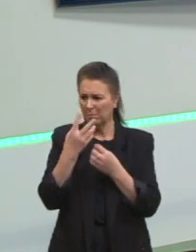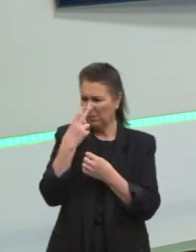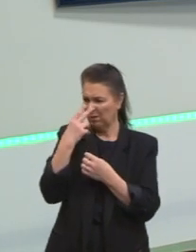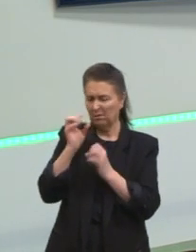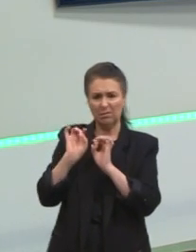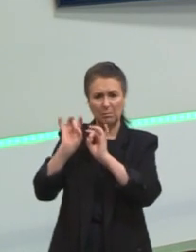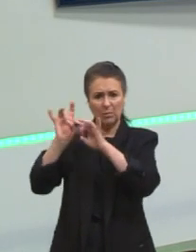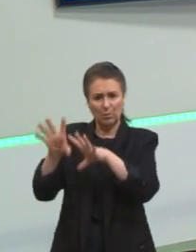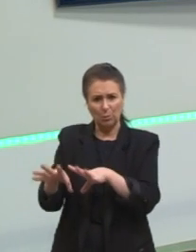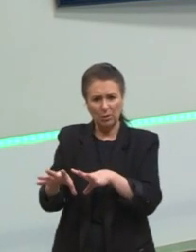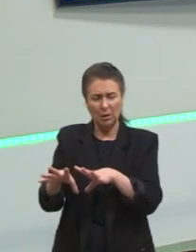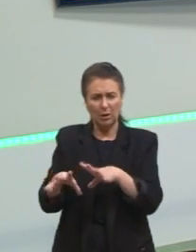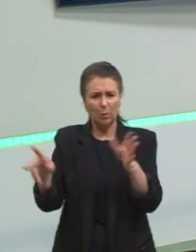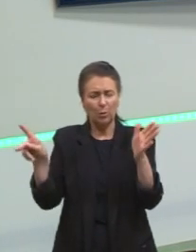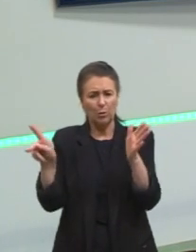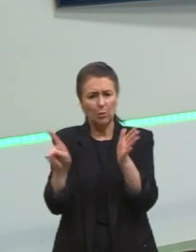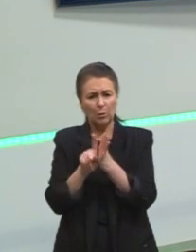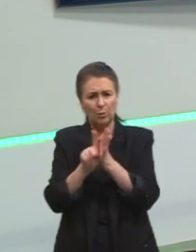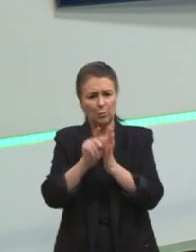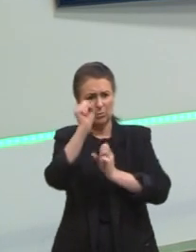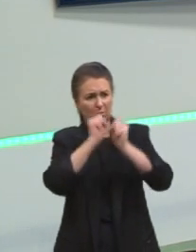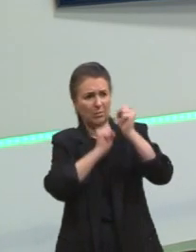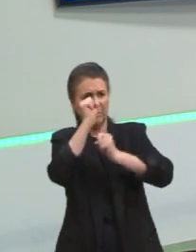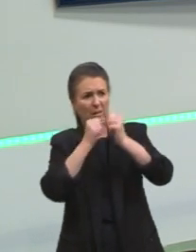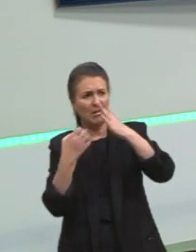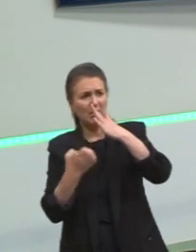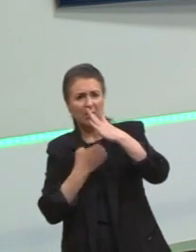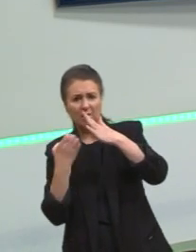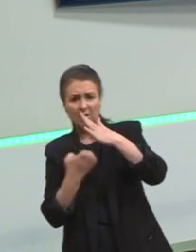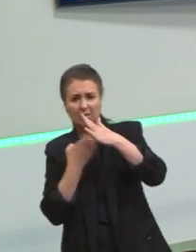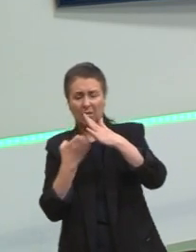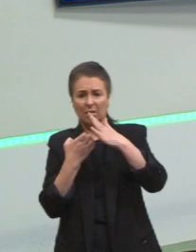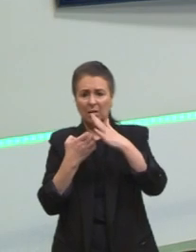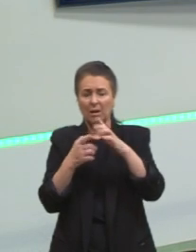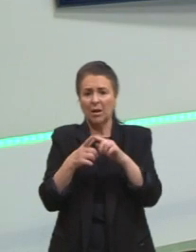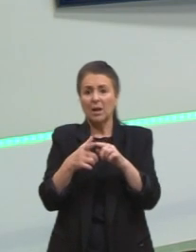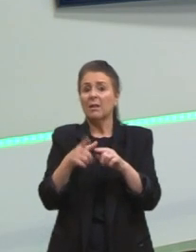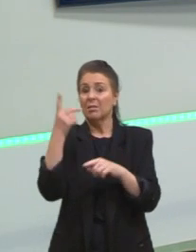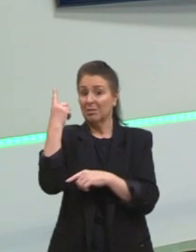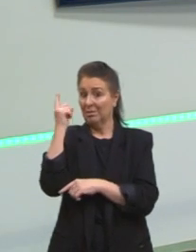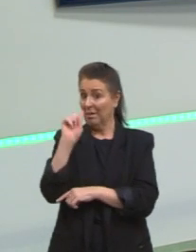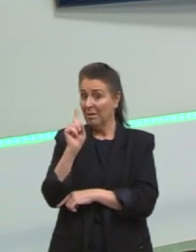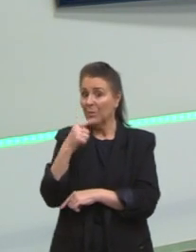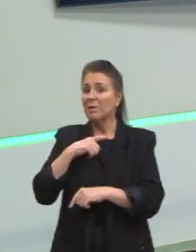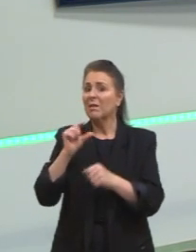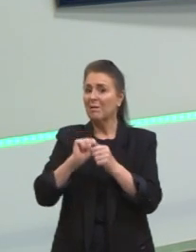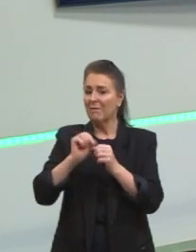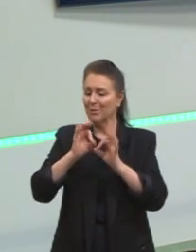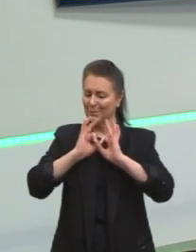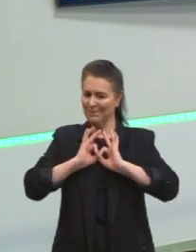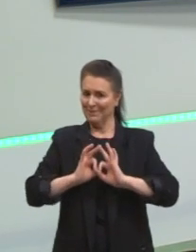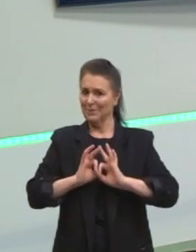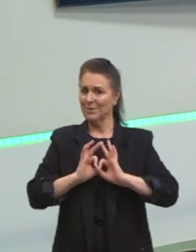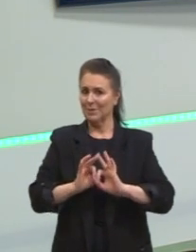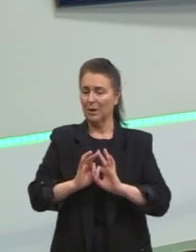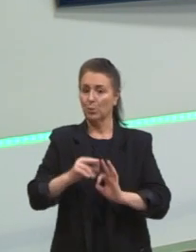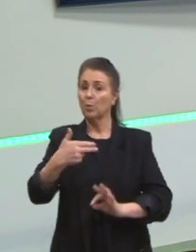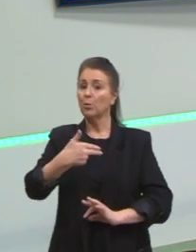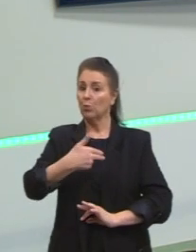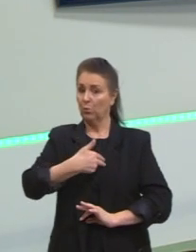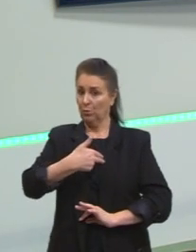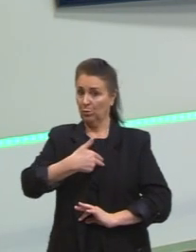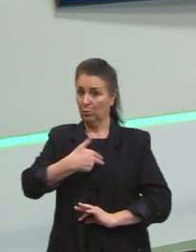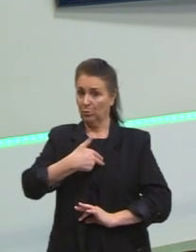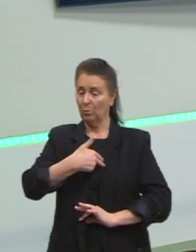empresários, a elite. E não é isso. Ele sabe jogar muito bem com esses interesses também. Getúlio também soube